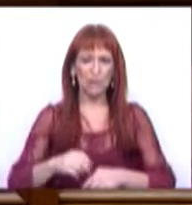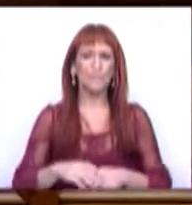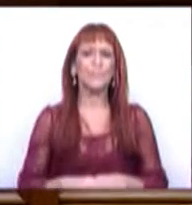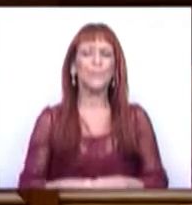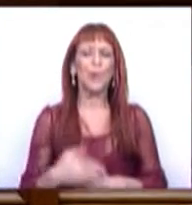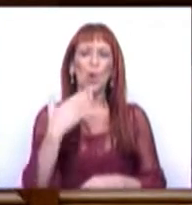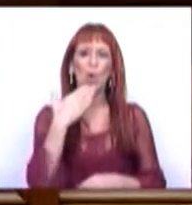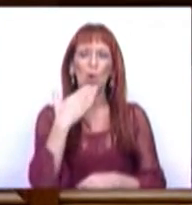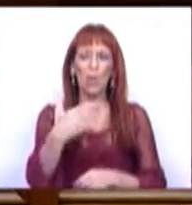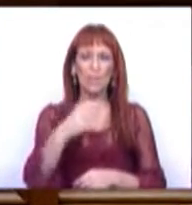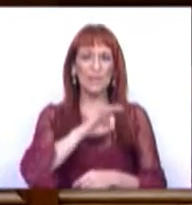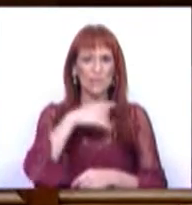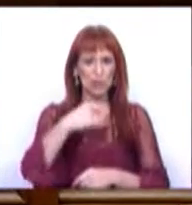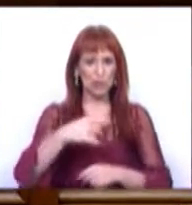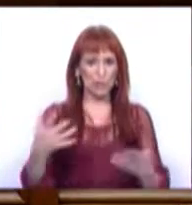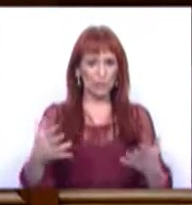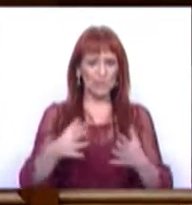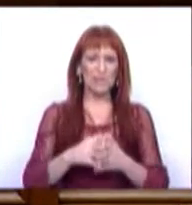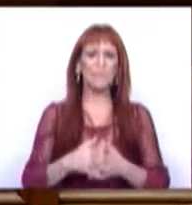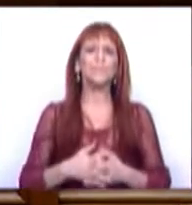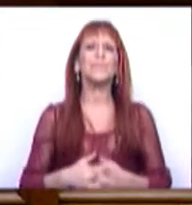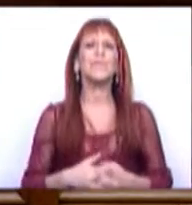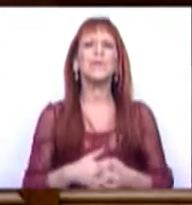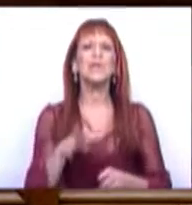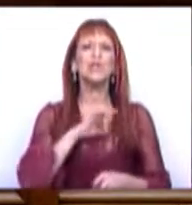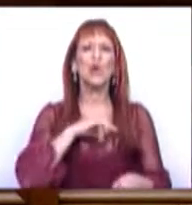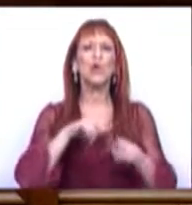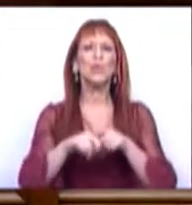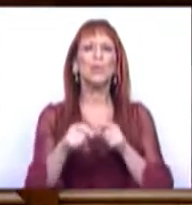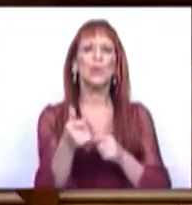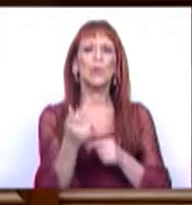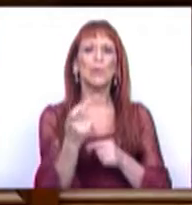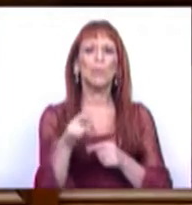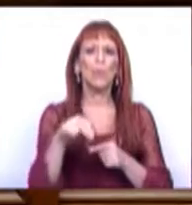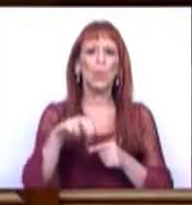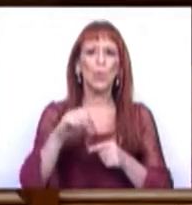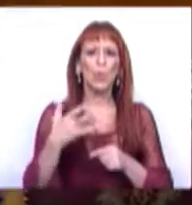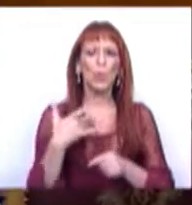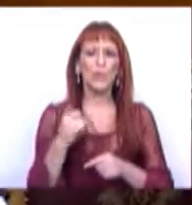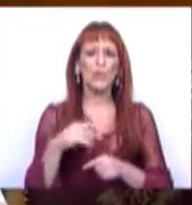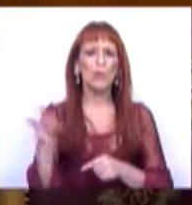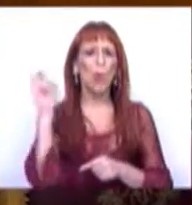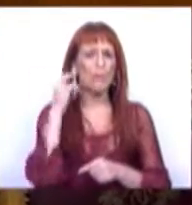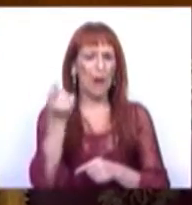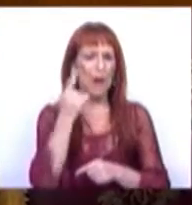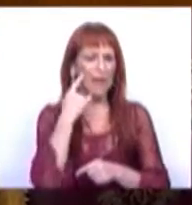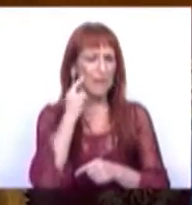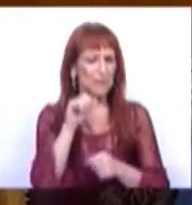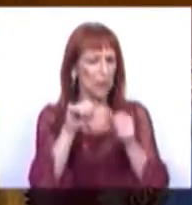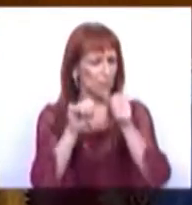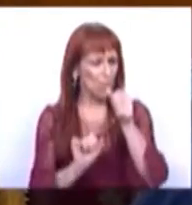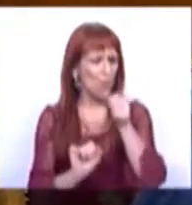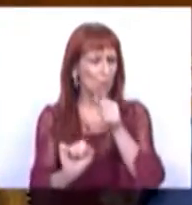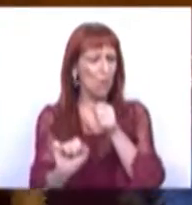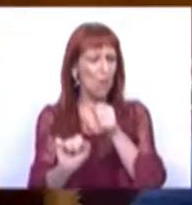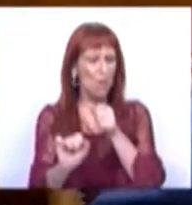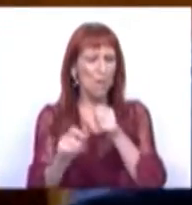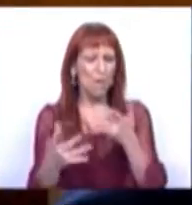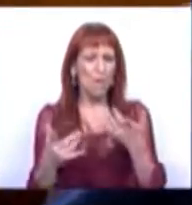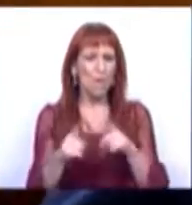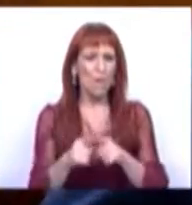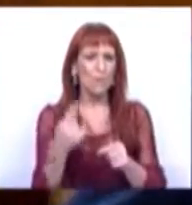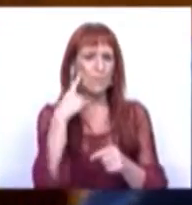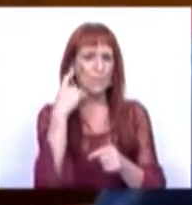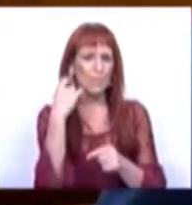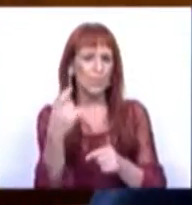Muito obrigado, Sr. Presidente. Sr. Deputado Bruno Dias, ouvi com atenção a sua intervenção e